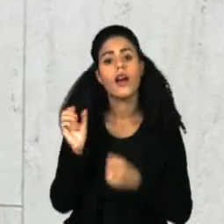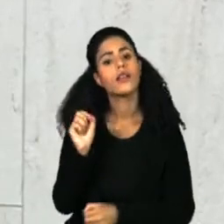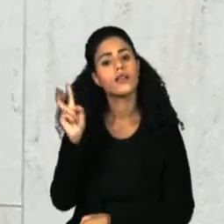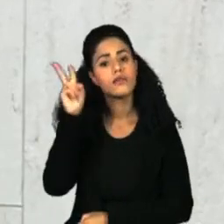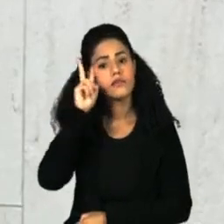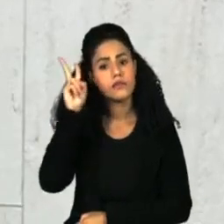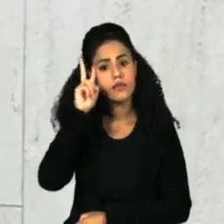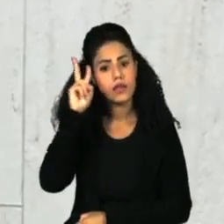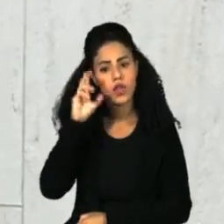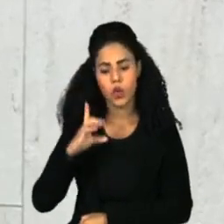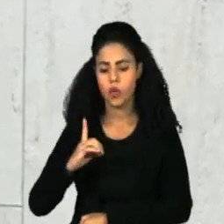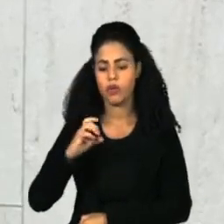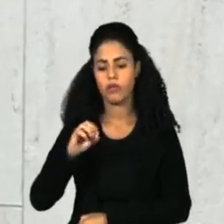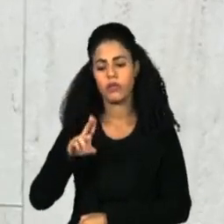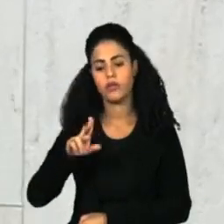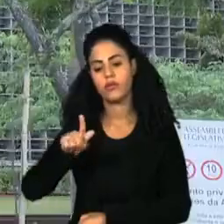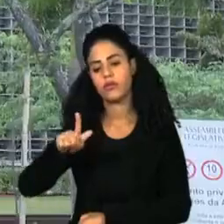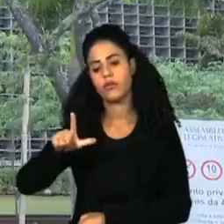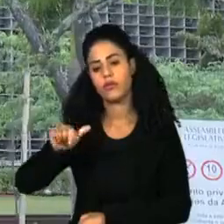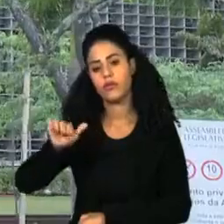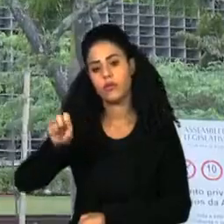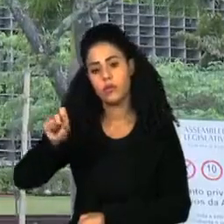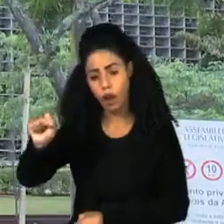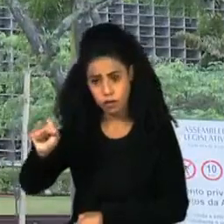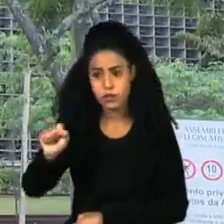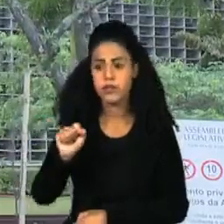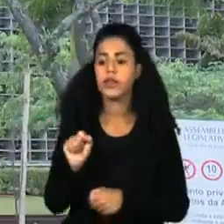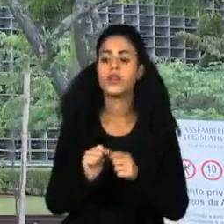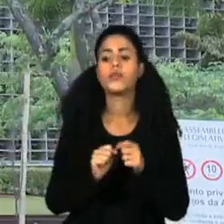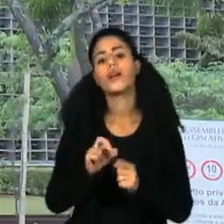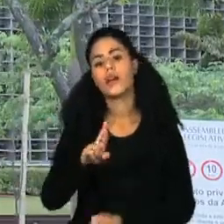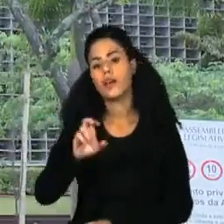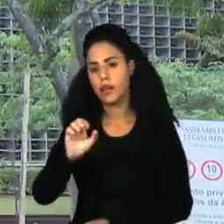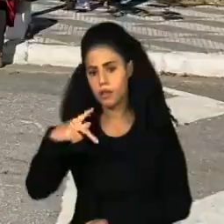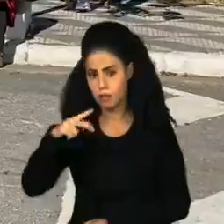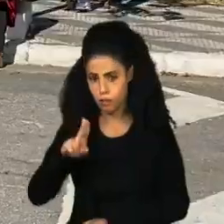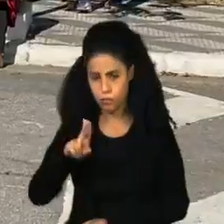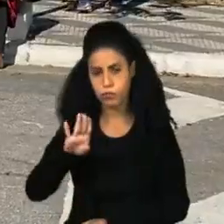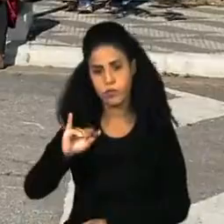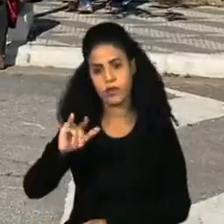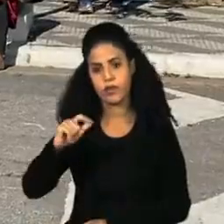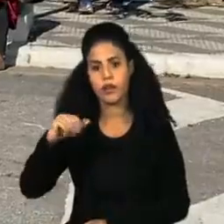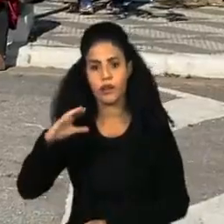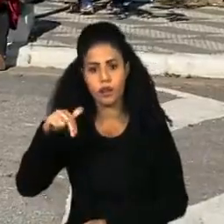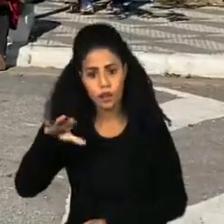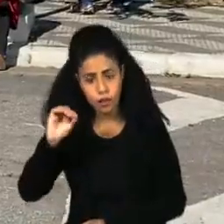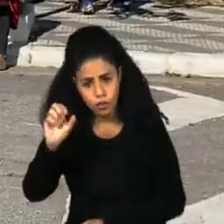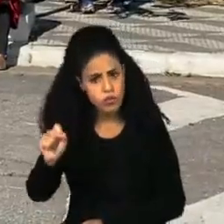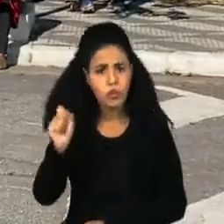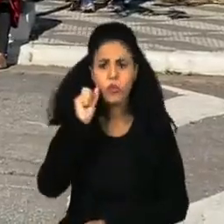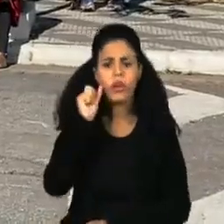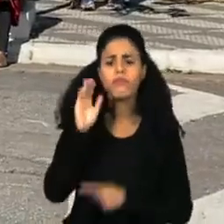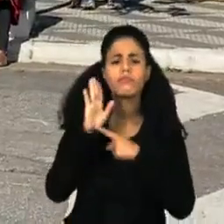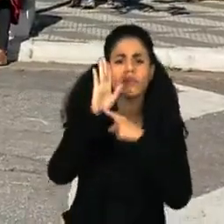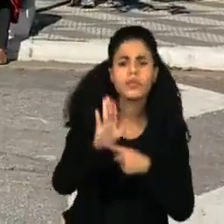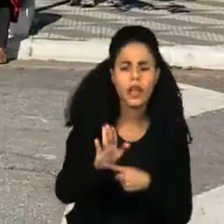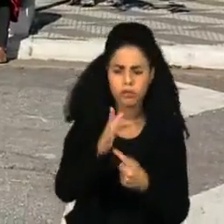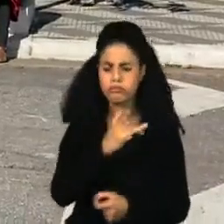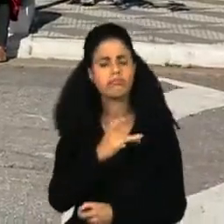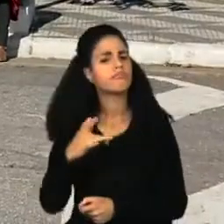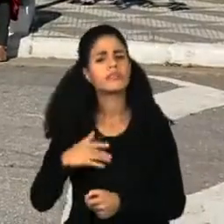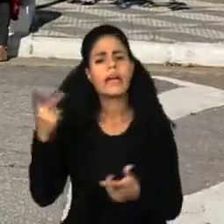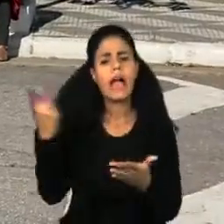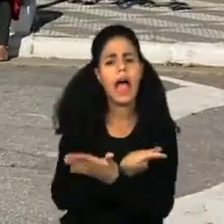pelo deputado Douglas Garcia, do Republicanos. Segundo a plataforma, a audiência continha informações médicas incorretas. O